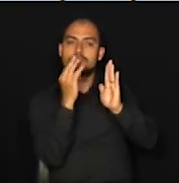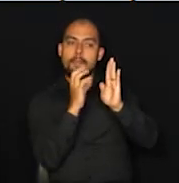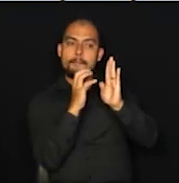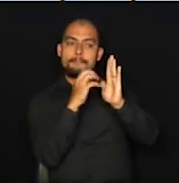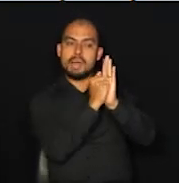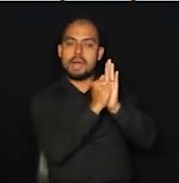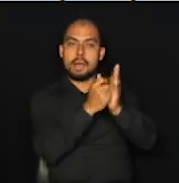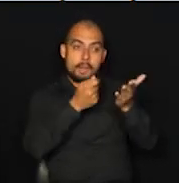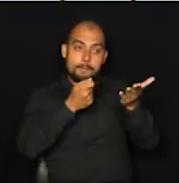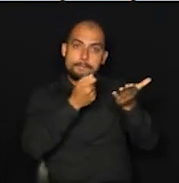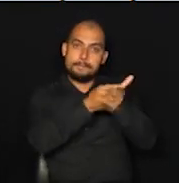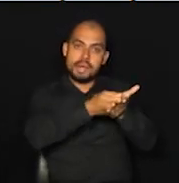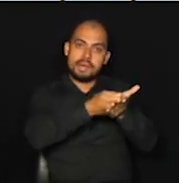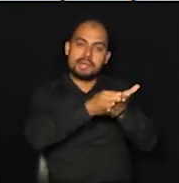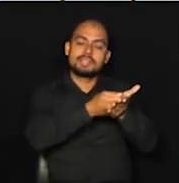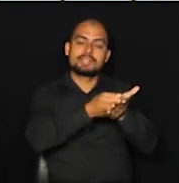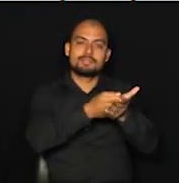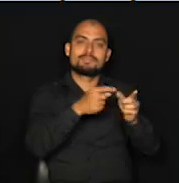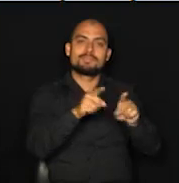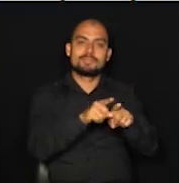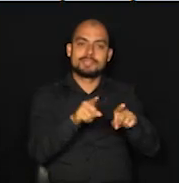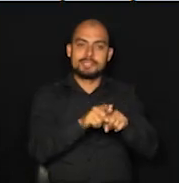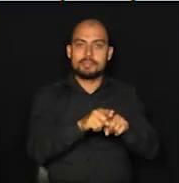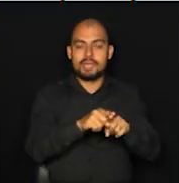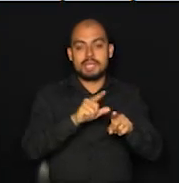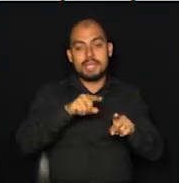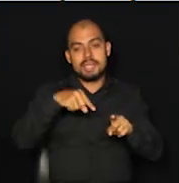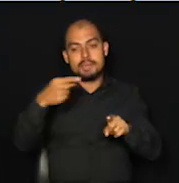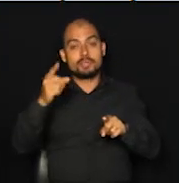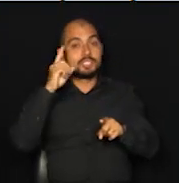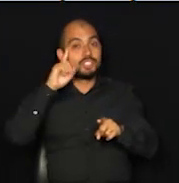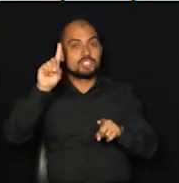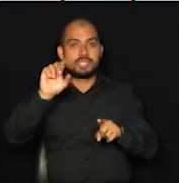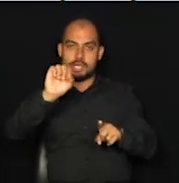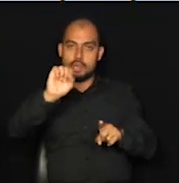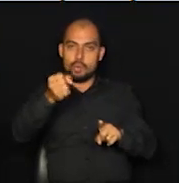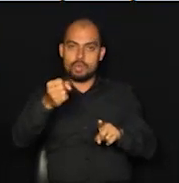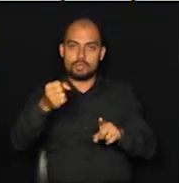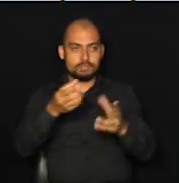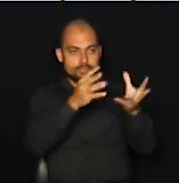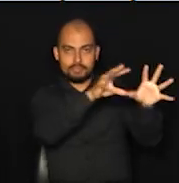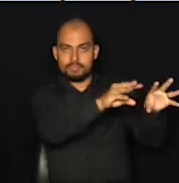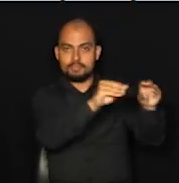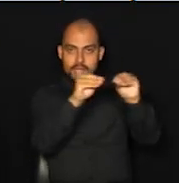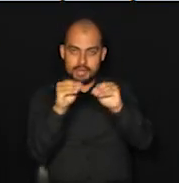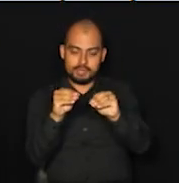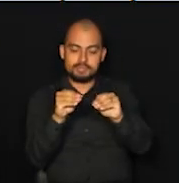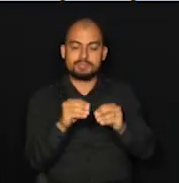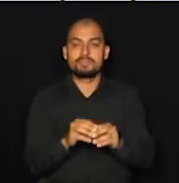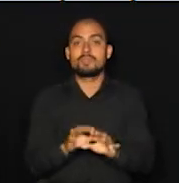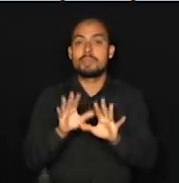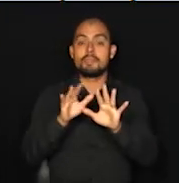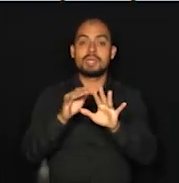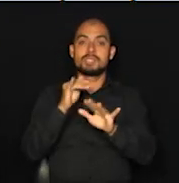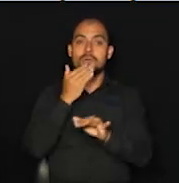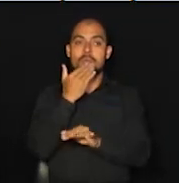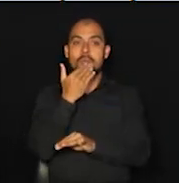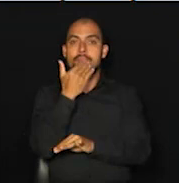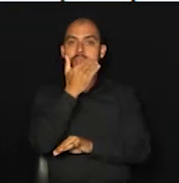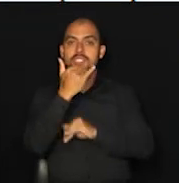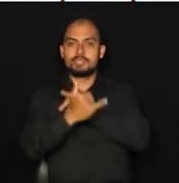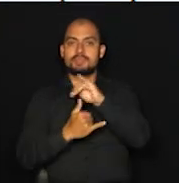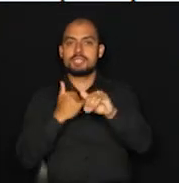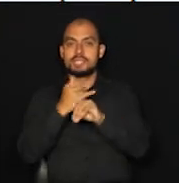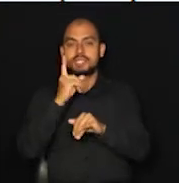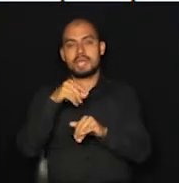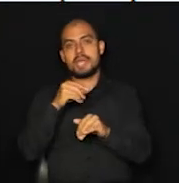façam o pagamento, inclusive, e a retirada no dia 8. Na verdade, esse pedido pela internet é uma espécie de